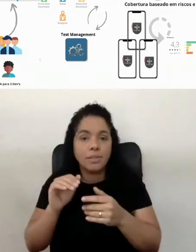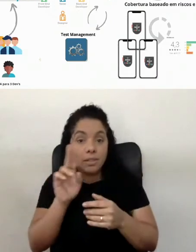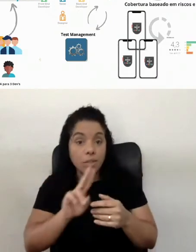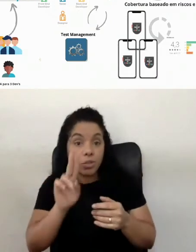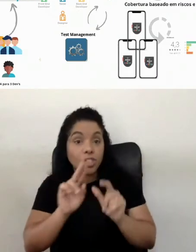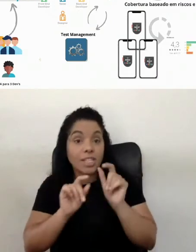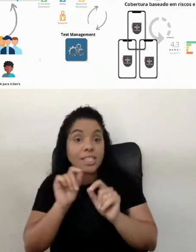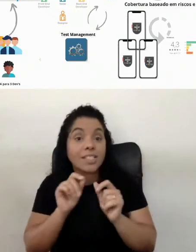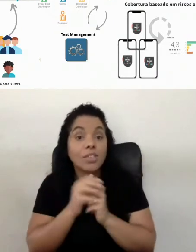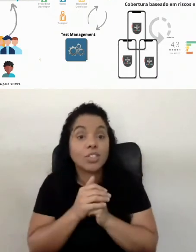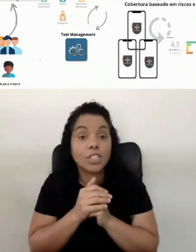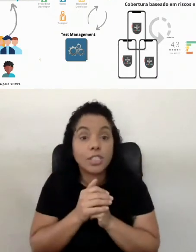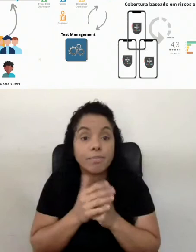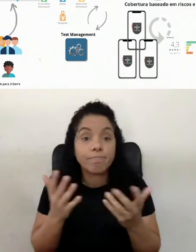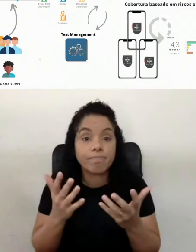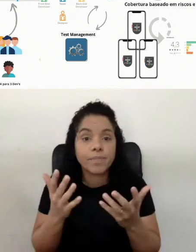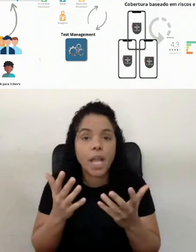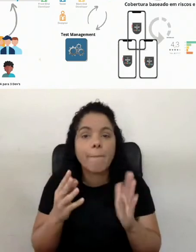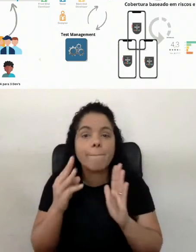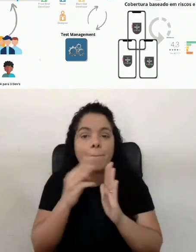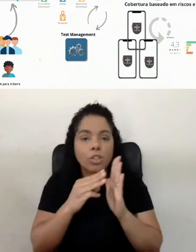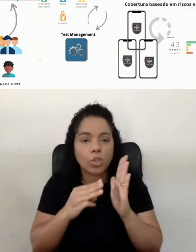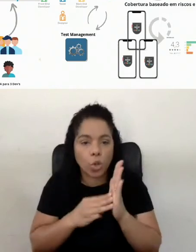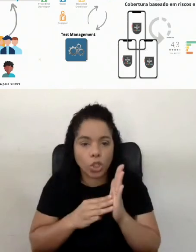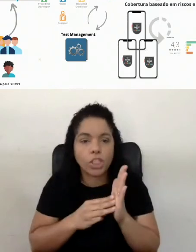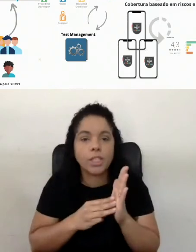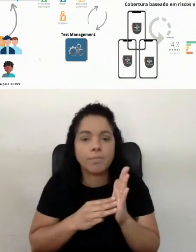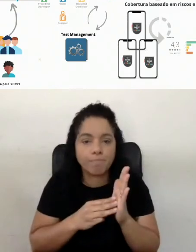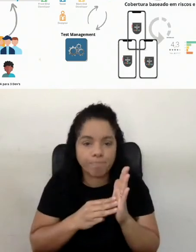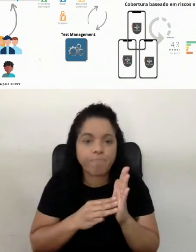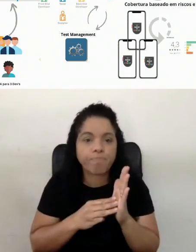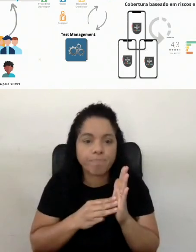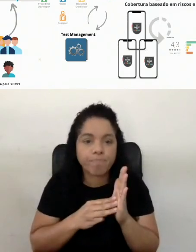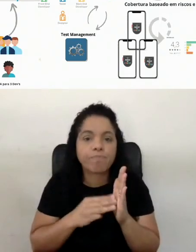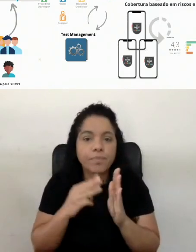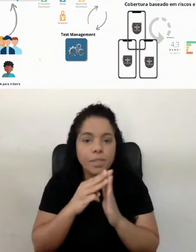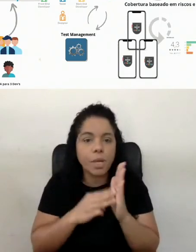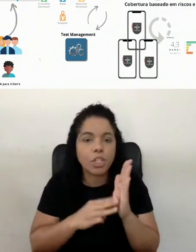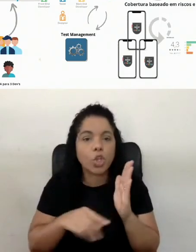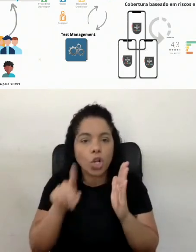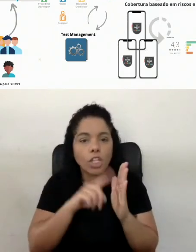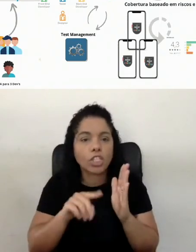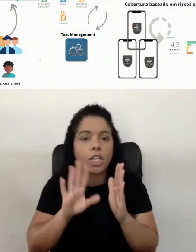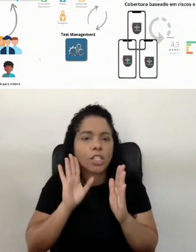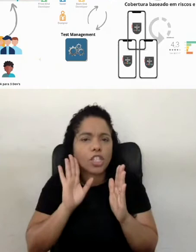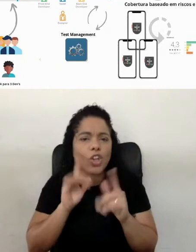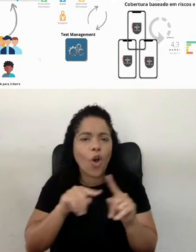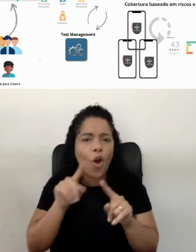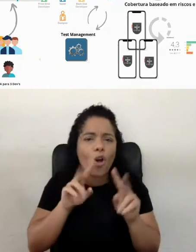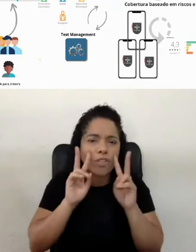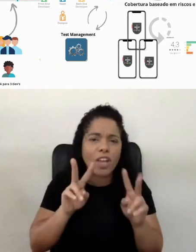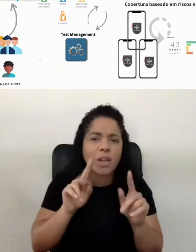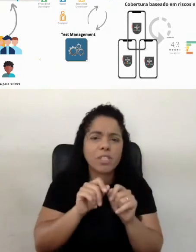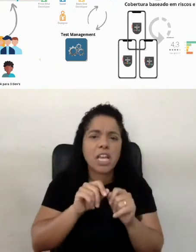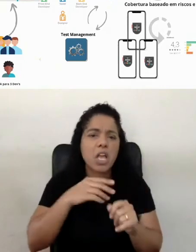uma metodologia, né? Que a gente ouve bastante aí, de forma errônea, falar, não, eu